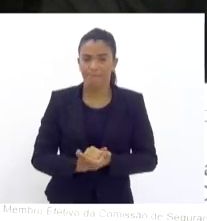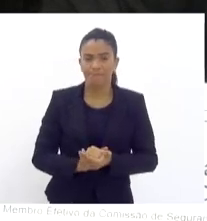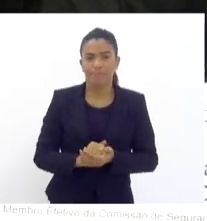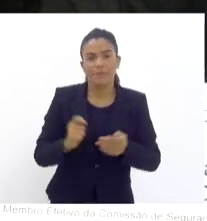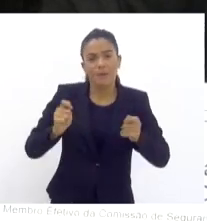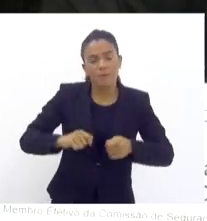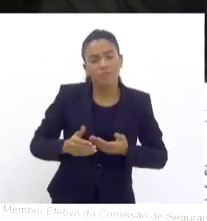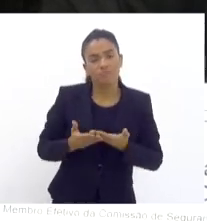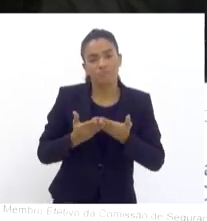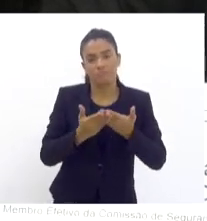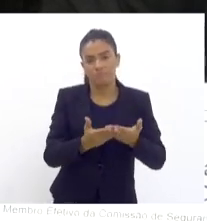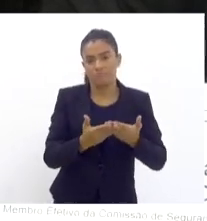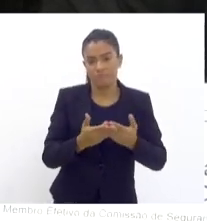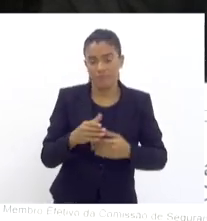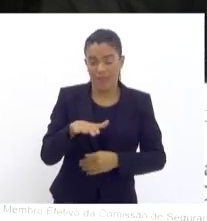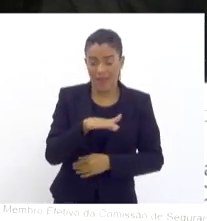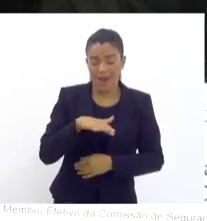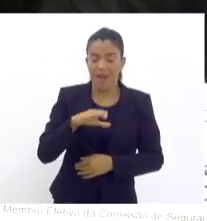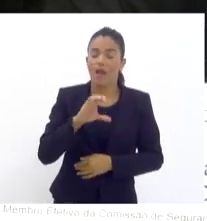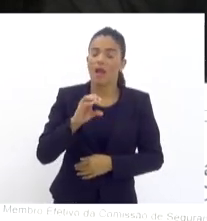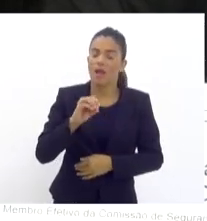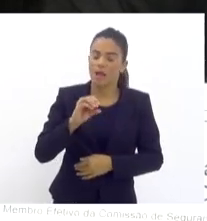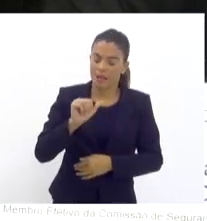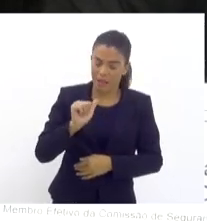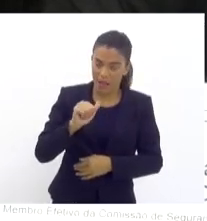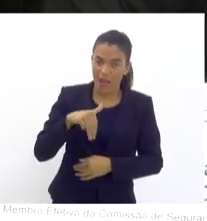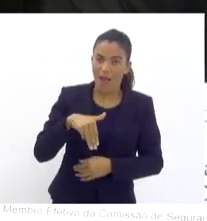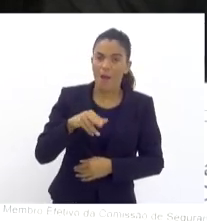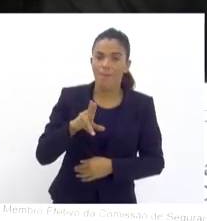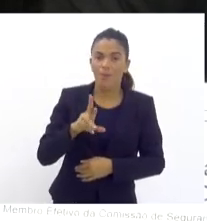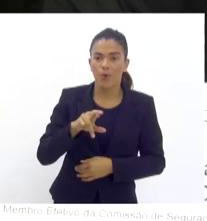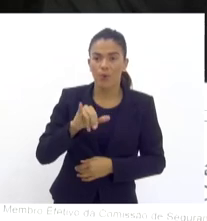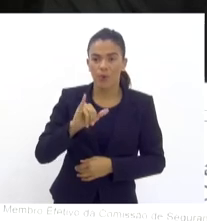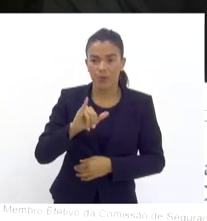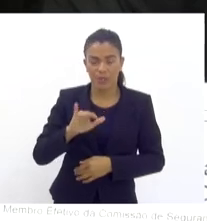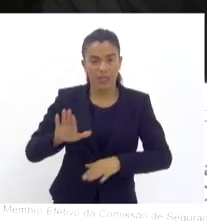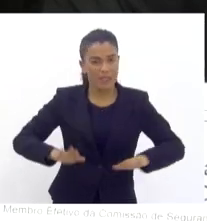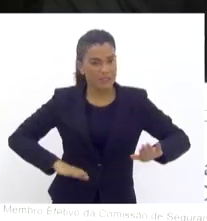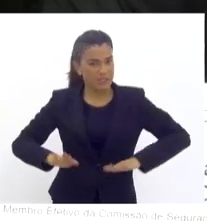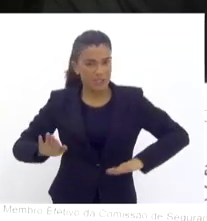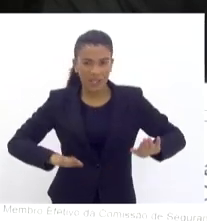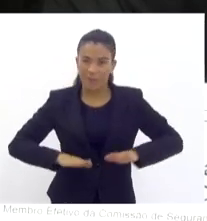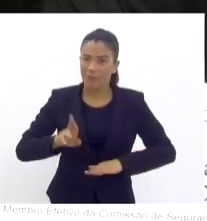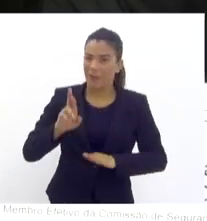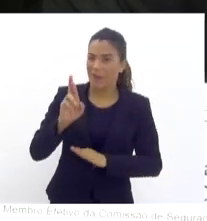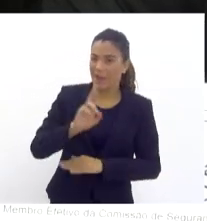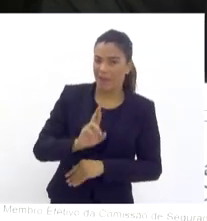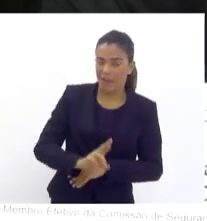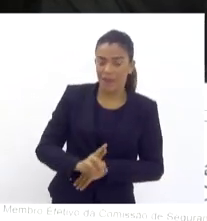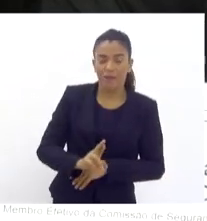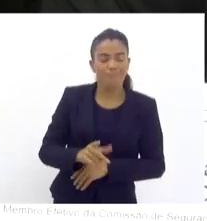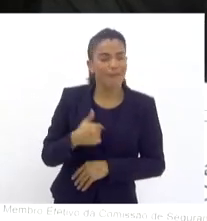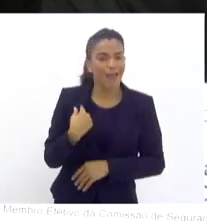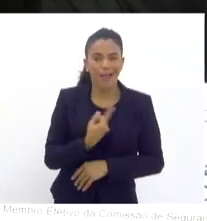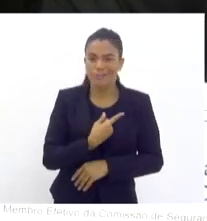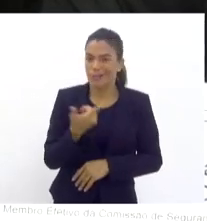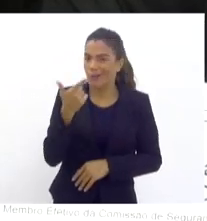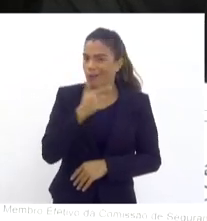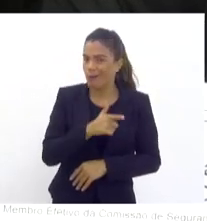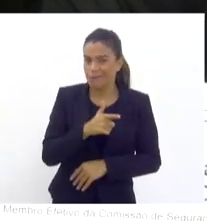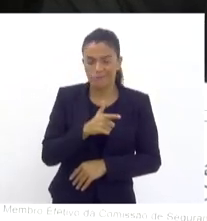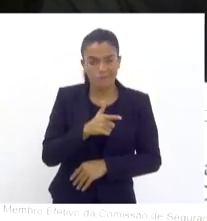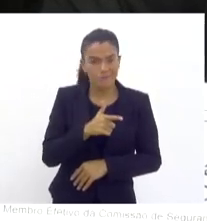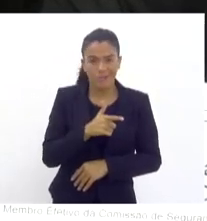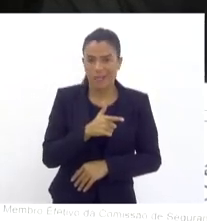encaminhamento. A área do Camurinho, volto a dizer, eu moro em Jacarepaguá, ali, a área do Jacarepaguá, Recreio, a gente não consegue mais